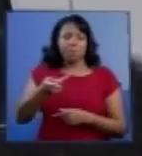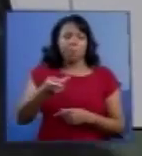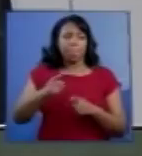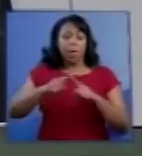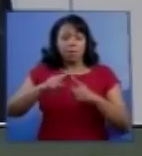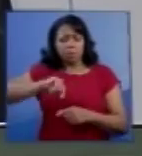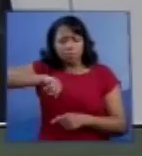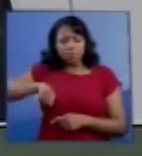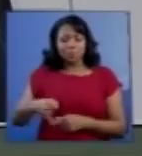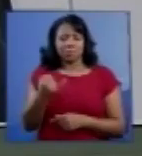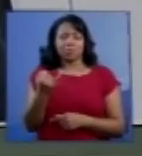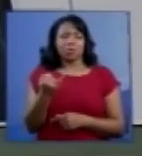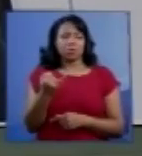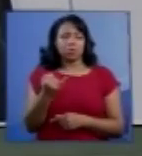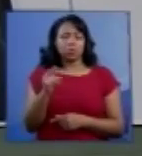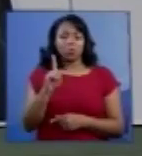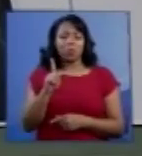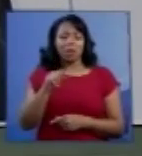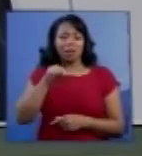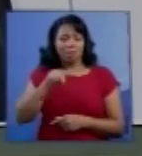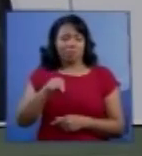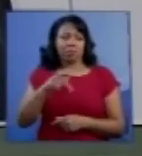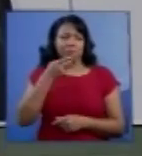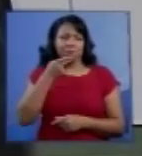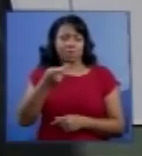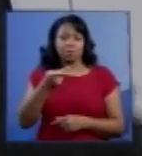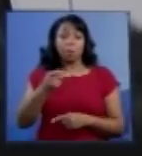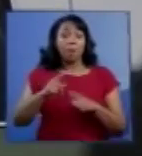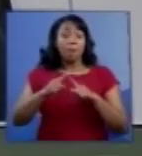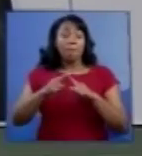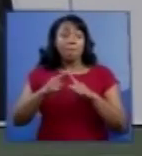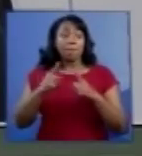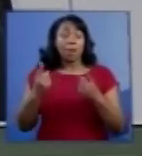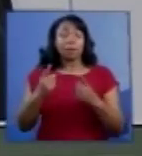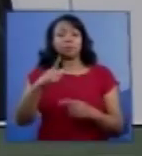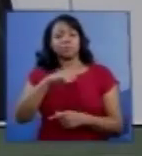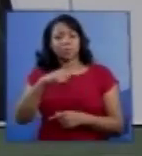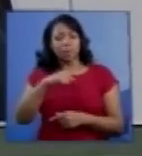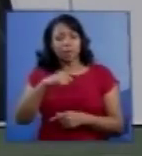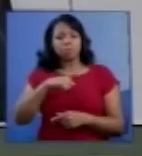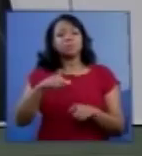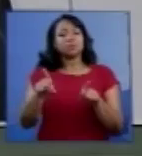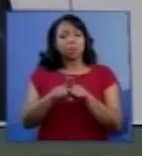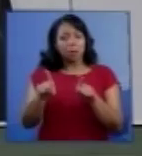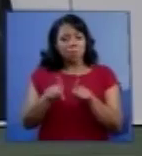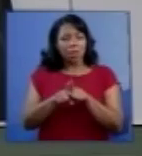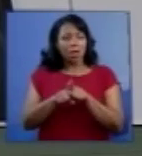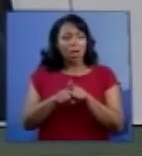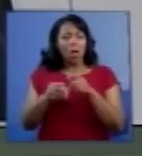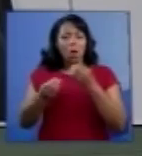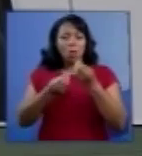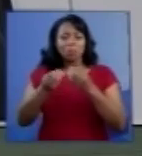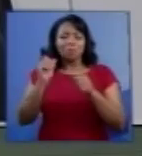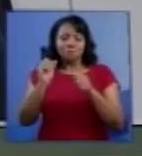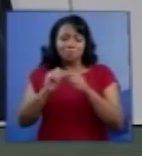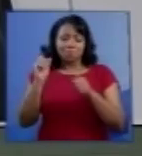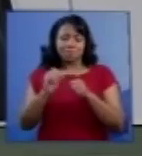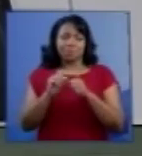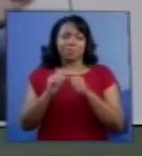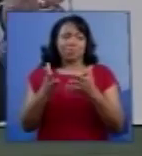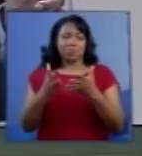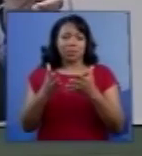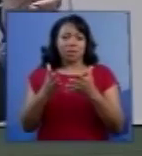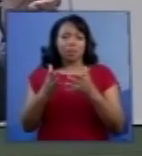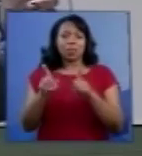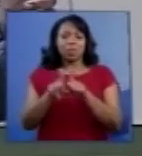oportunidade não é essa. E talvez tenhamos aí espaço para fazê-lo quando dá